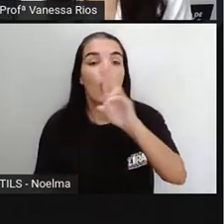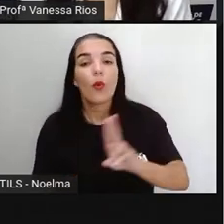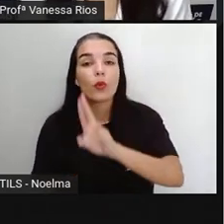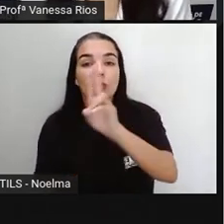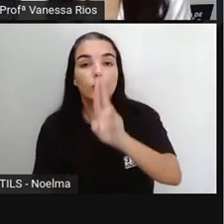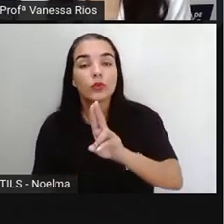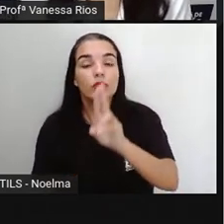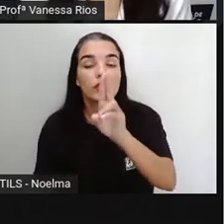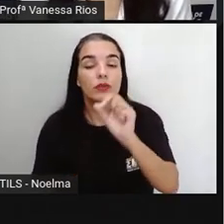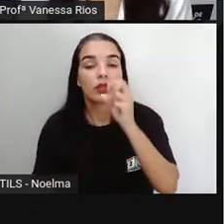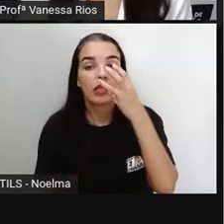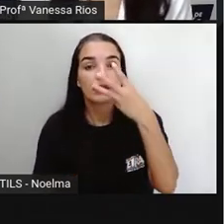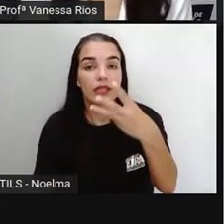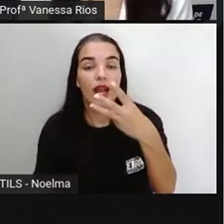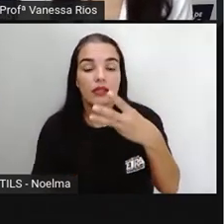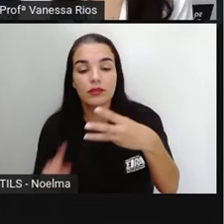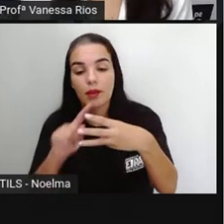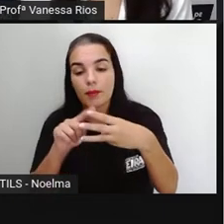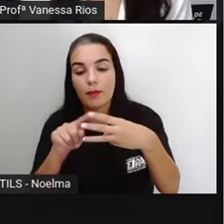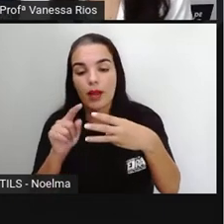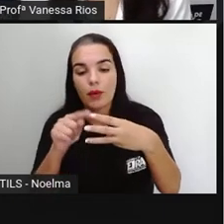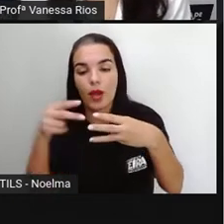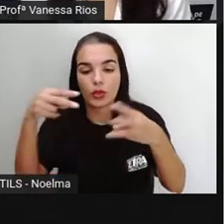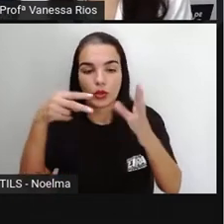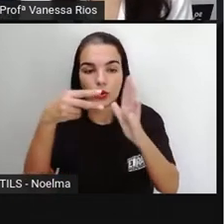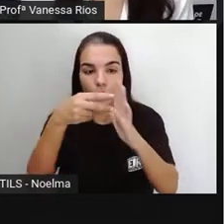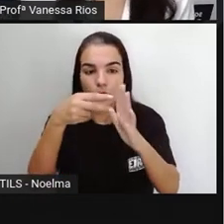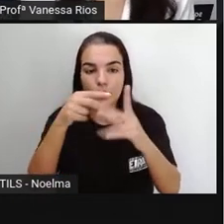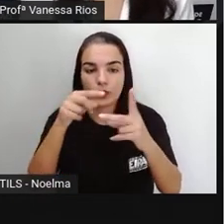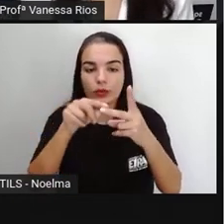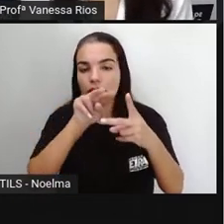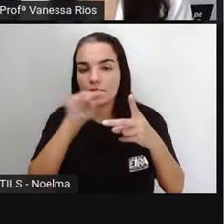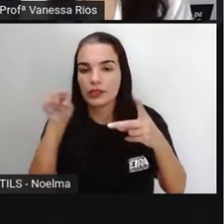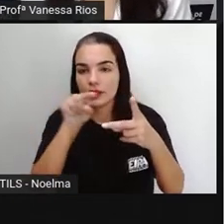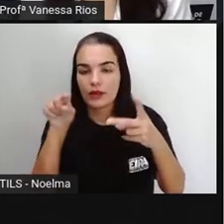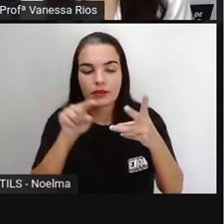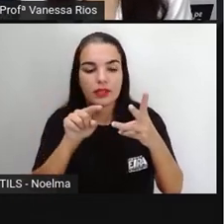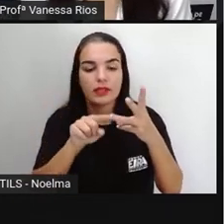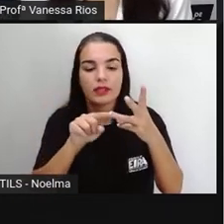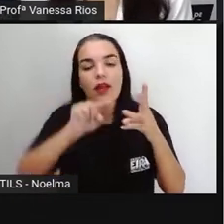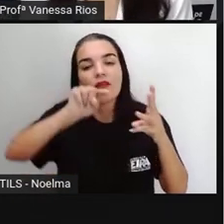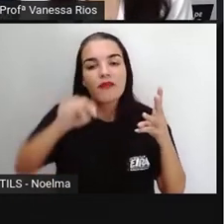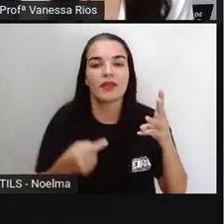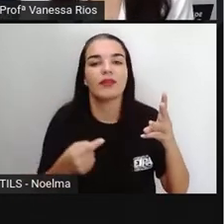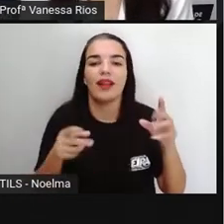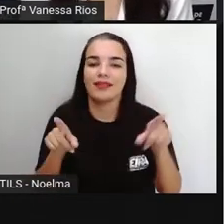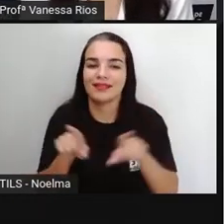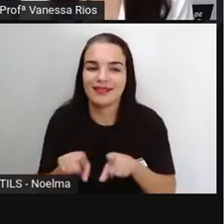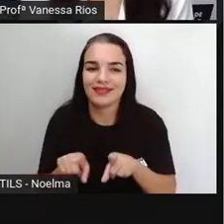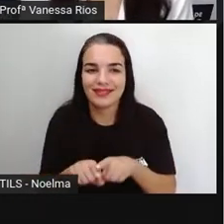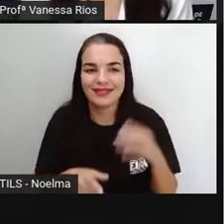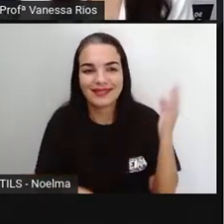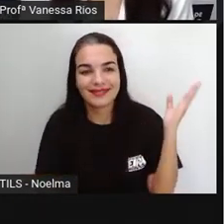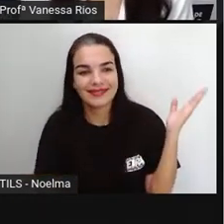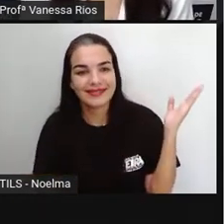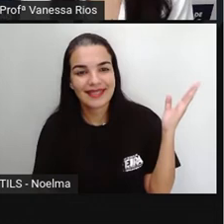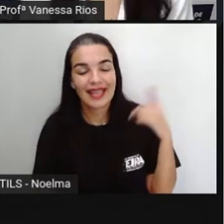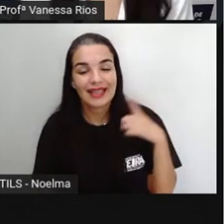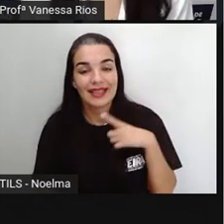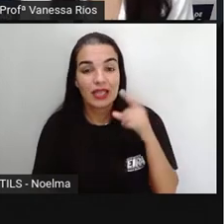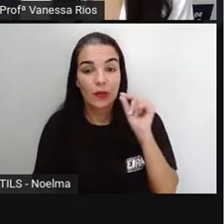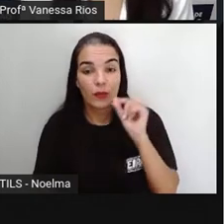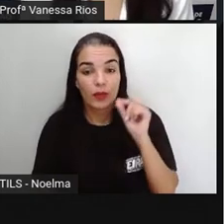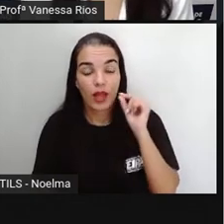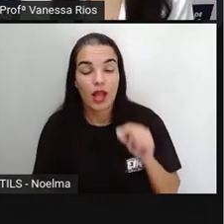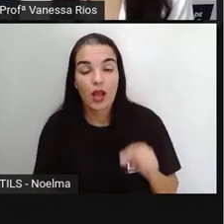pontuações diferentes, né? Os dois pontos, o travessão e também a vírgula. Nesse exemplo aí, os dois pontos